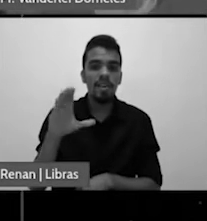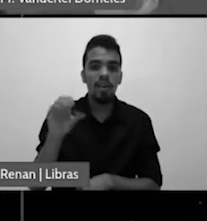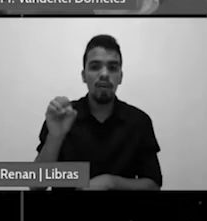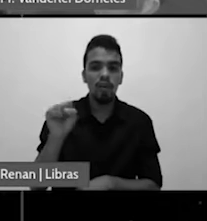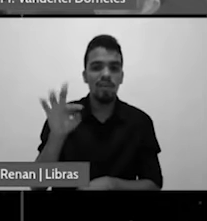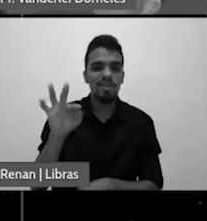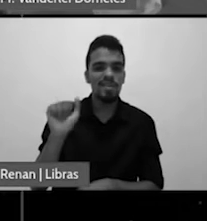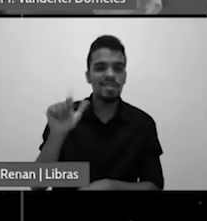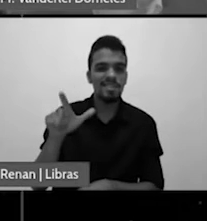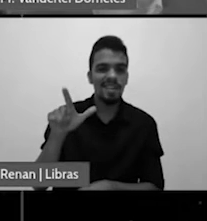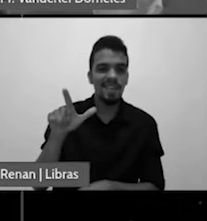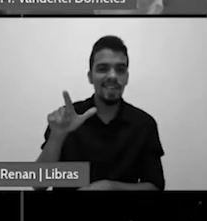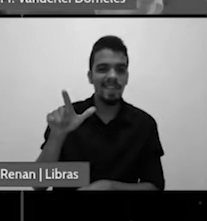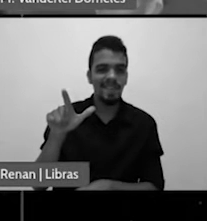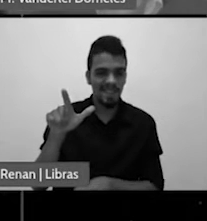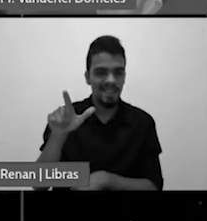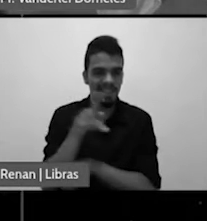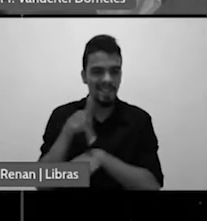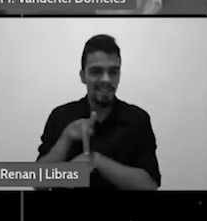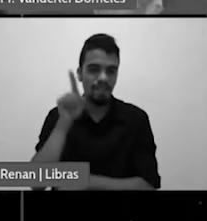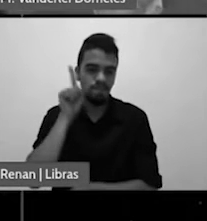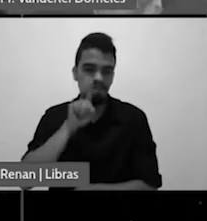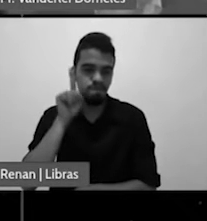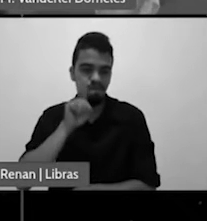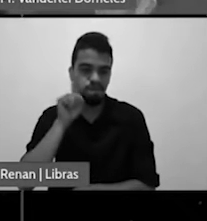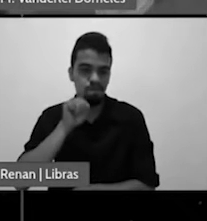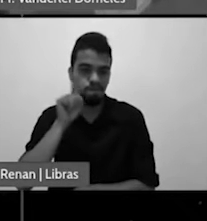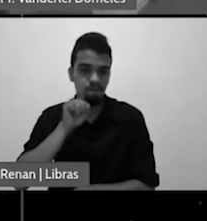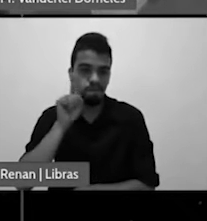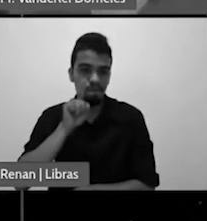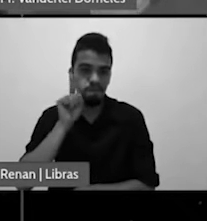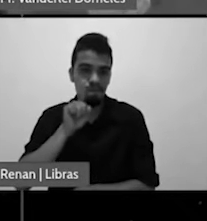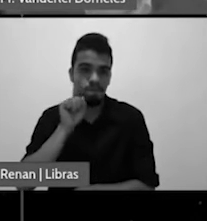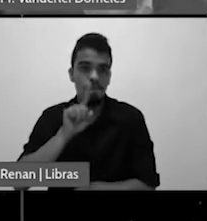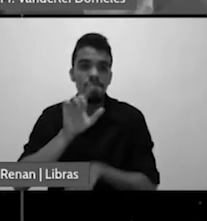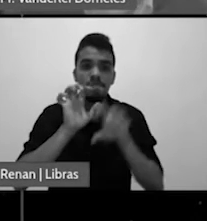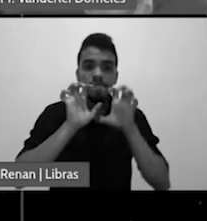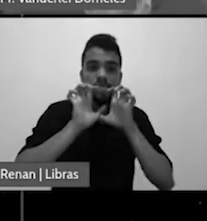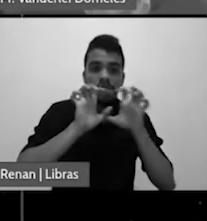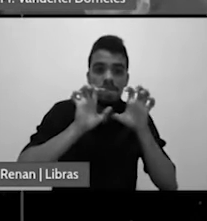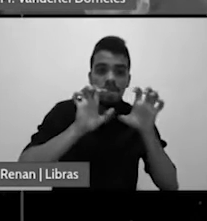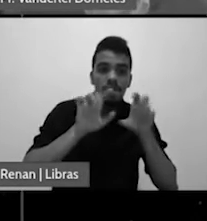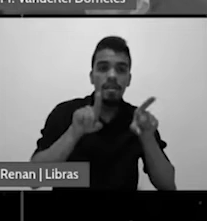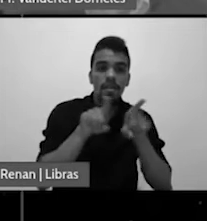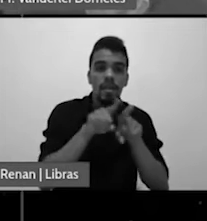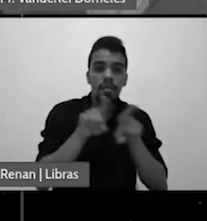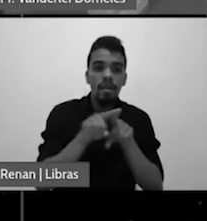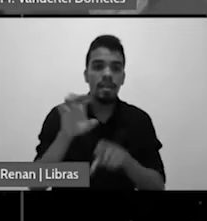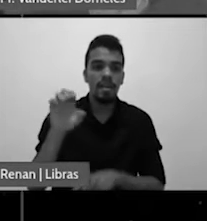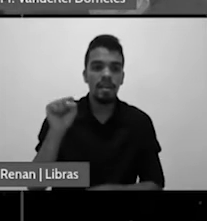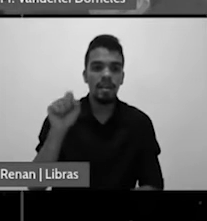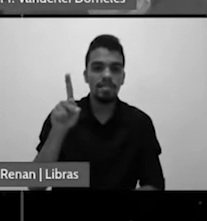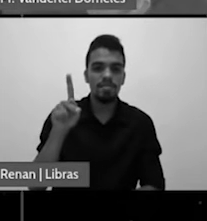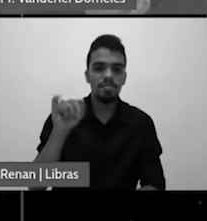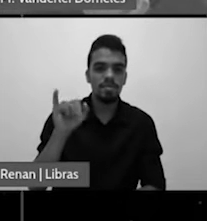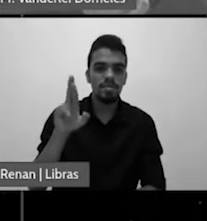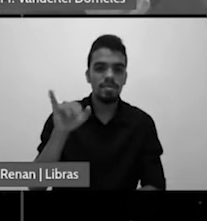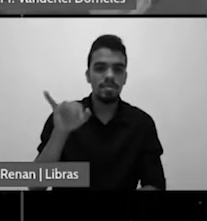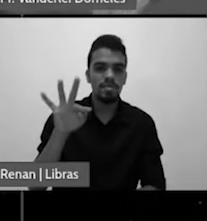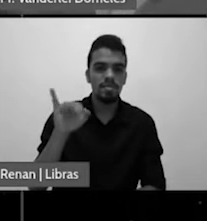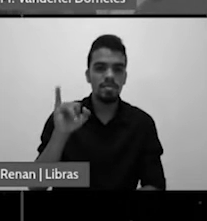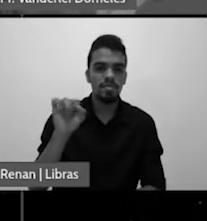aproximação do protestantismo do evangelicalismo e do espiritualismo autores